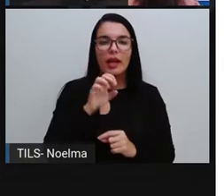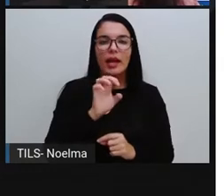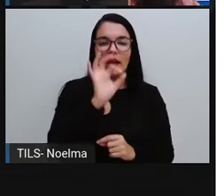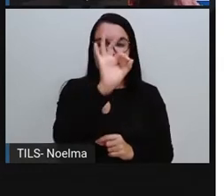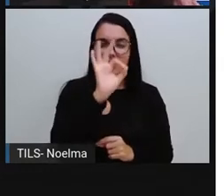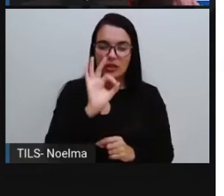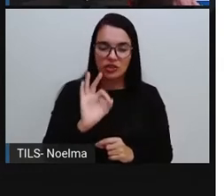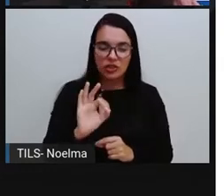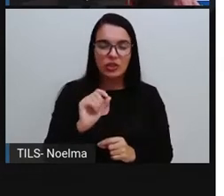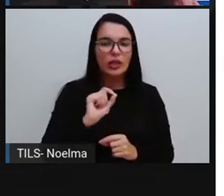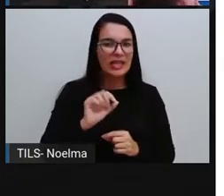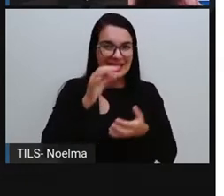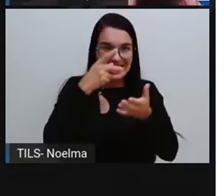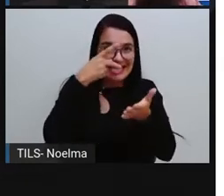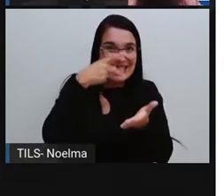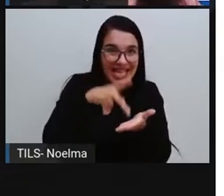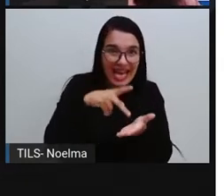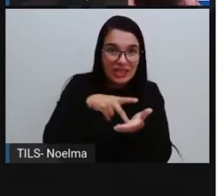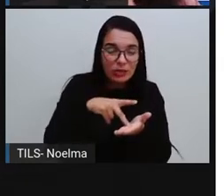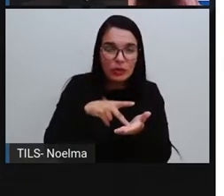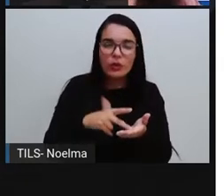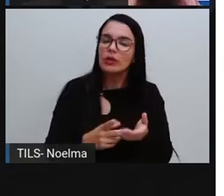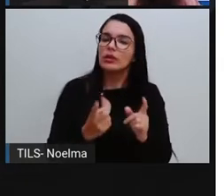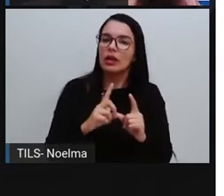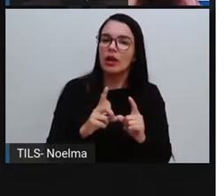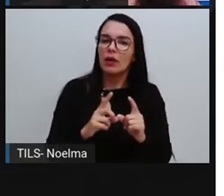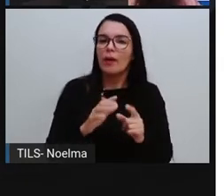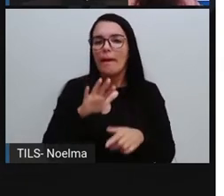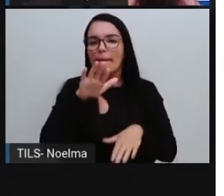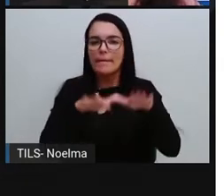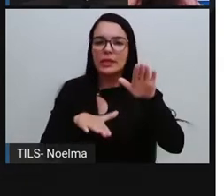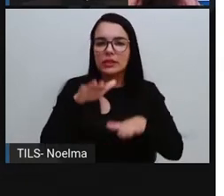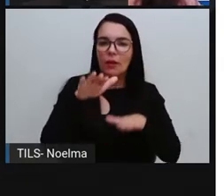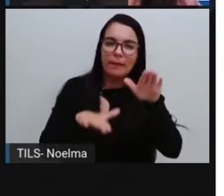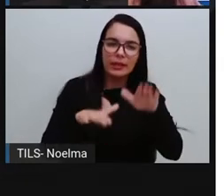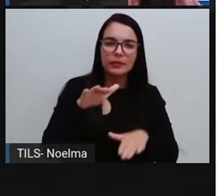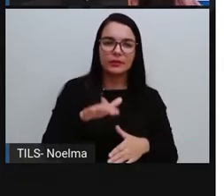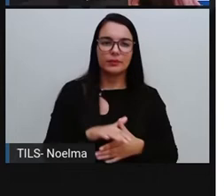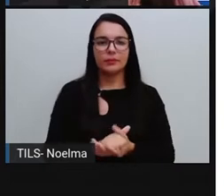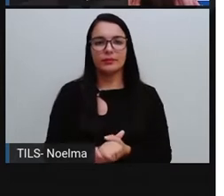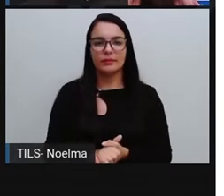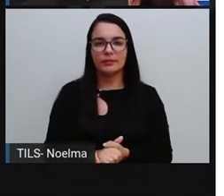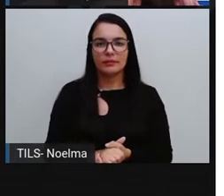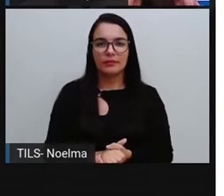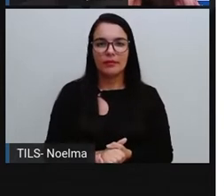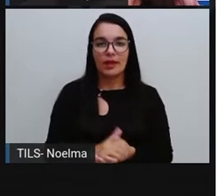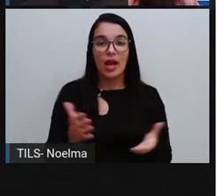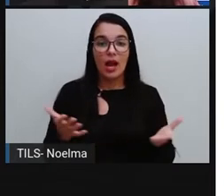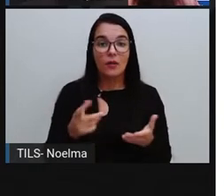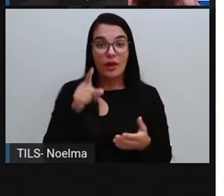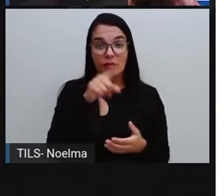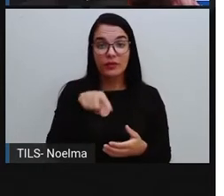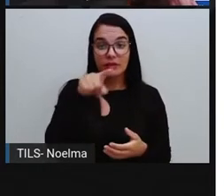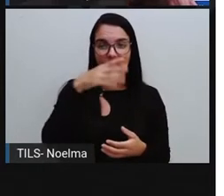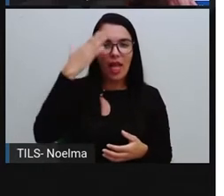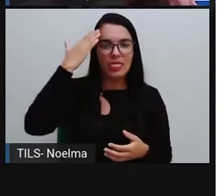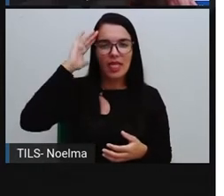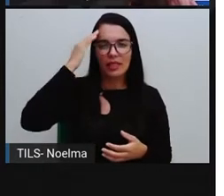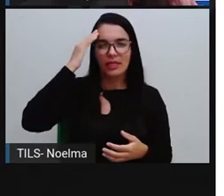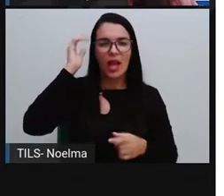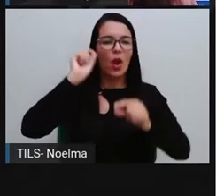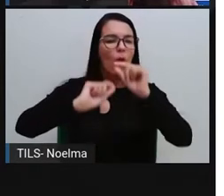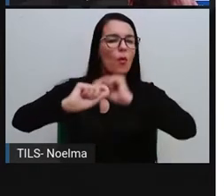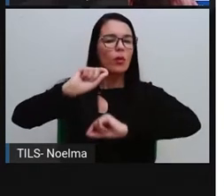valor aproximado. Assim como acontece com a probabilidade, né? Para que vocês possam entender um pouquinho